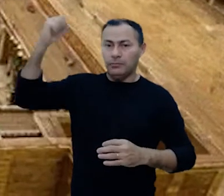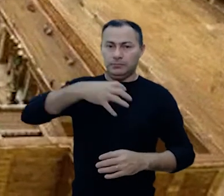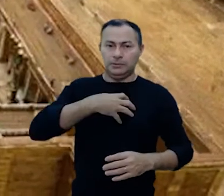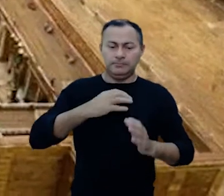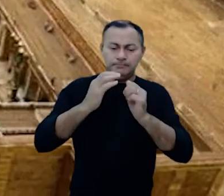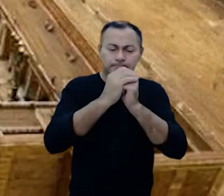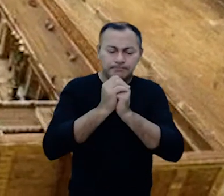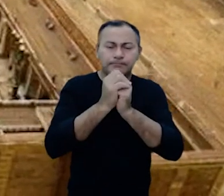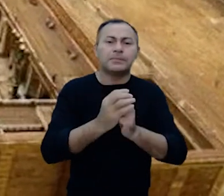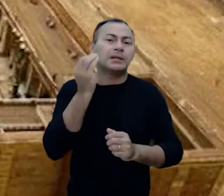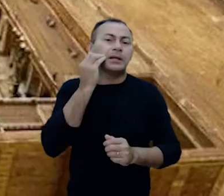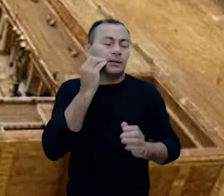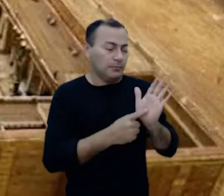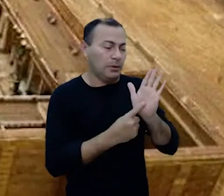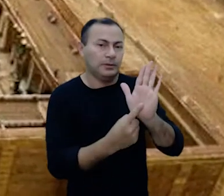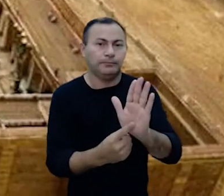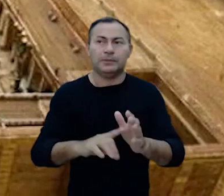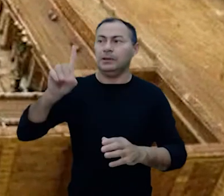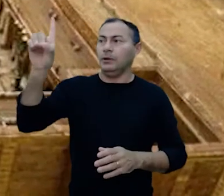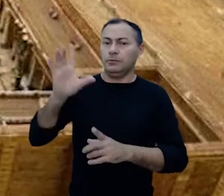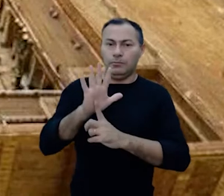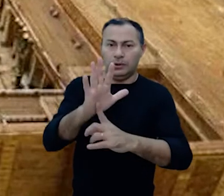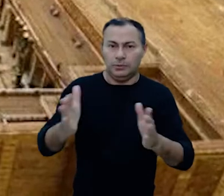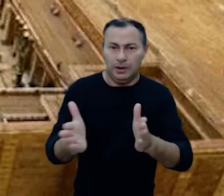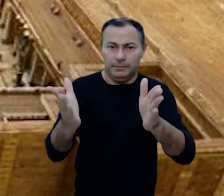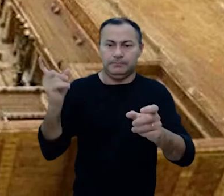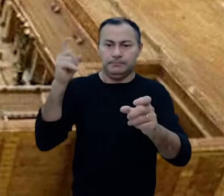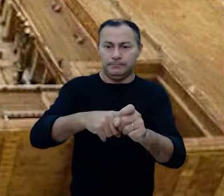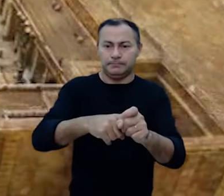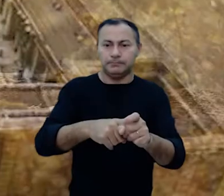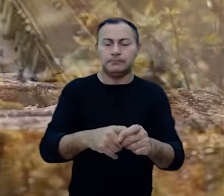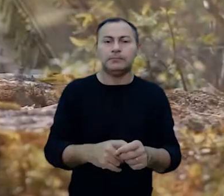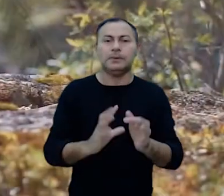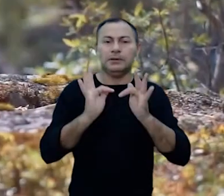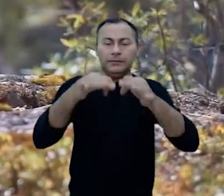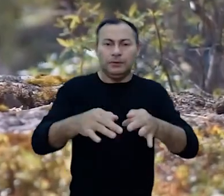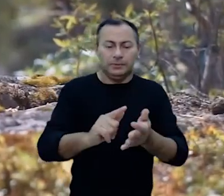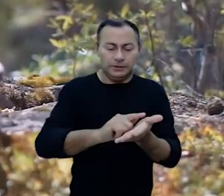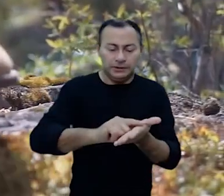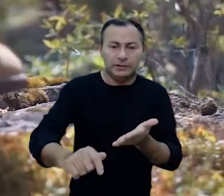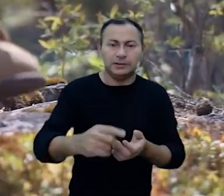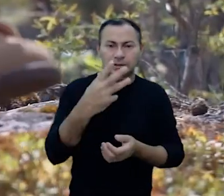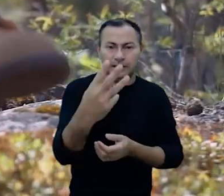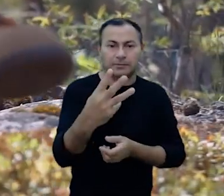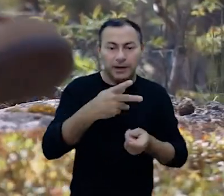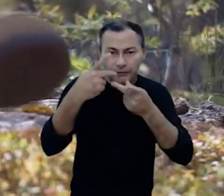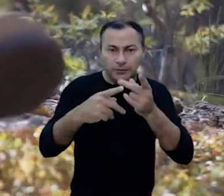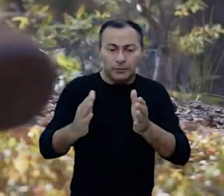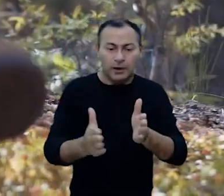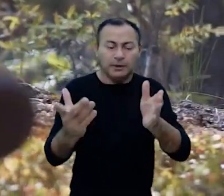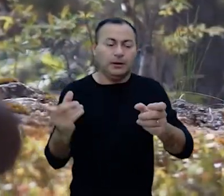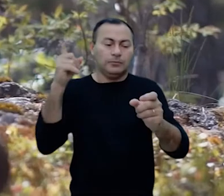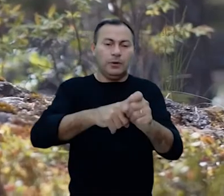essa forma de adoração está tentando dizer para nós. Deus nos mostra o caminho de volta para ele. No final de Gênesis 3, é